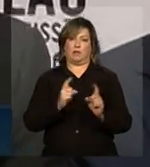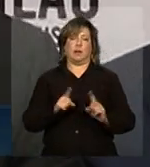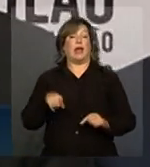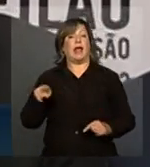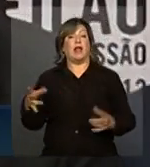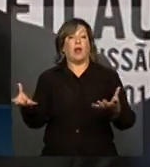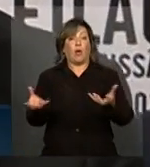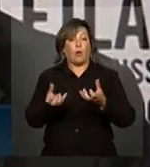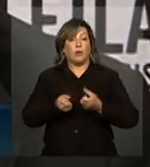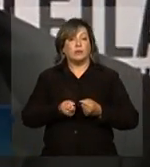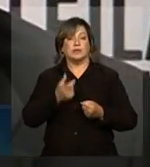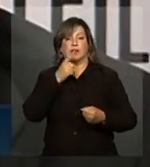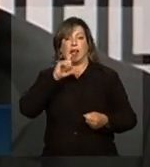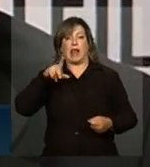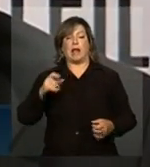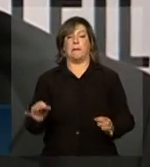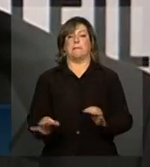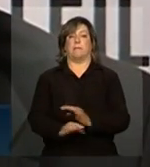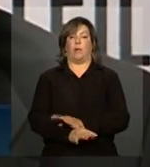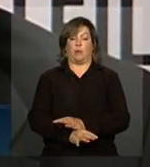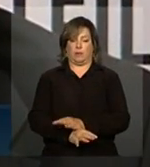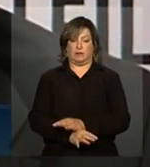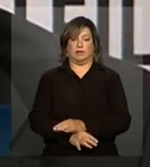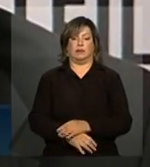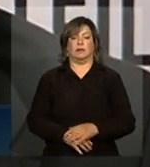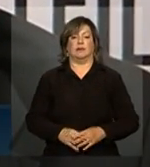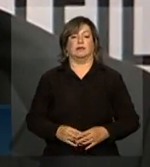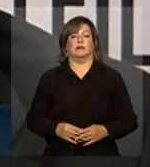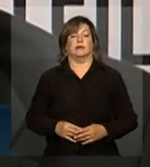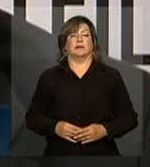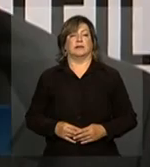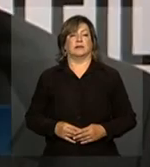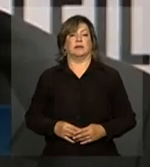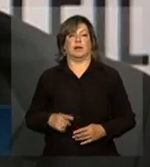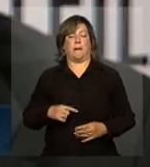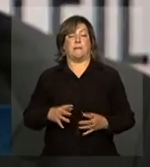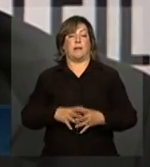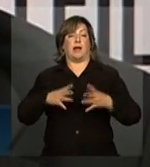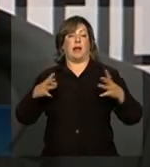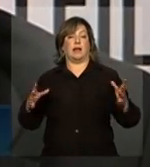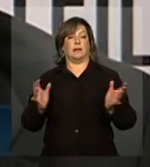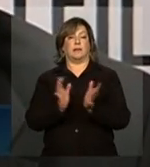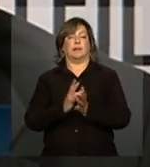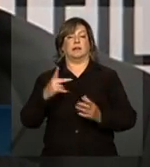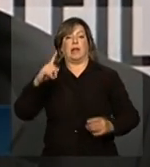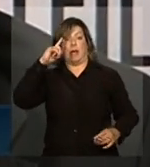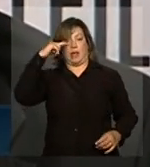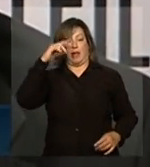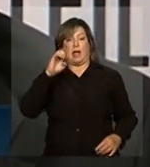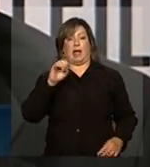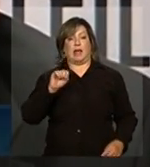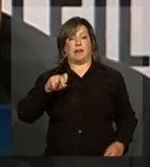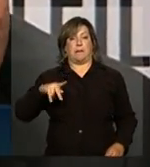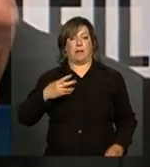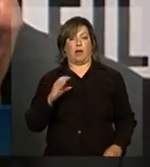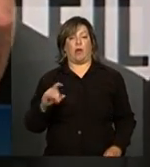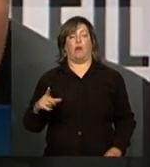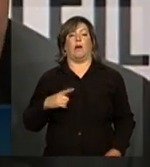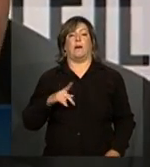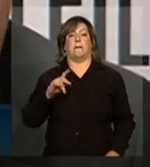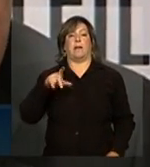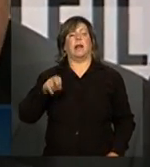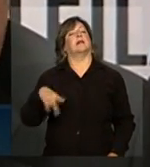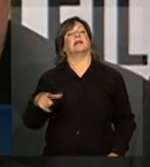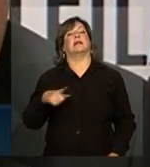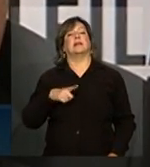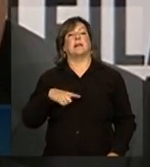adquiriu linhas prontas, ela adquiriu em grande parte dos espanhóis, que é a plena, então ela